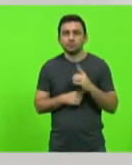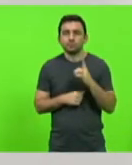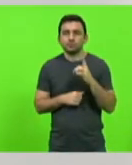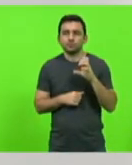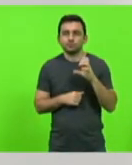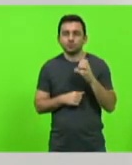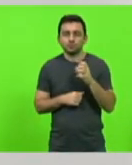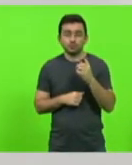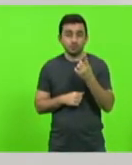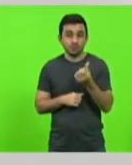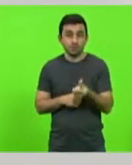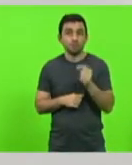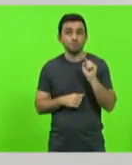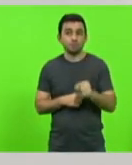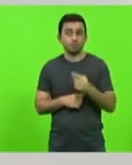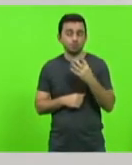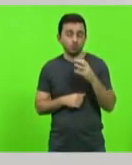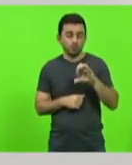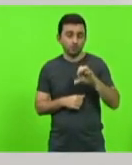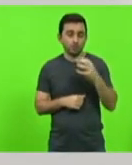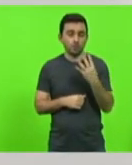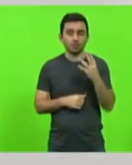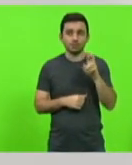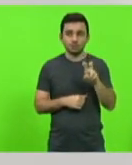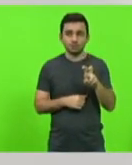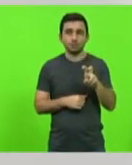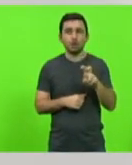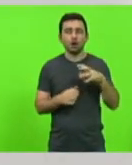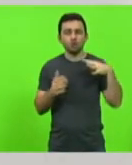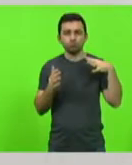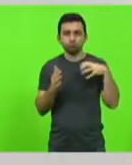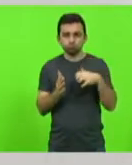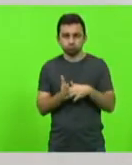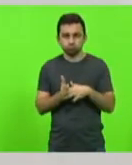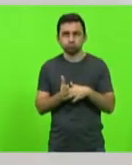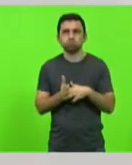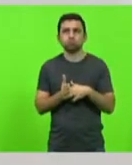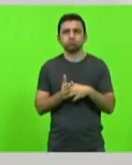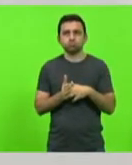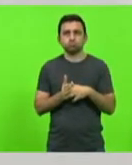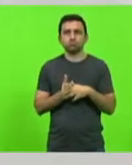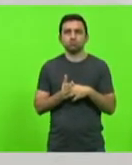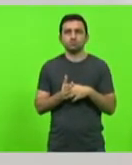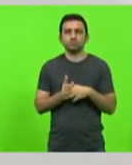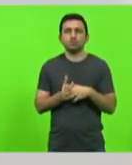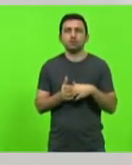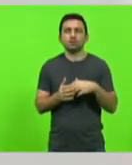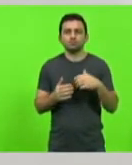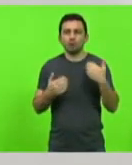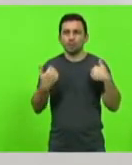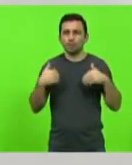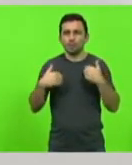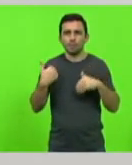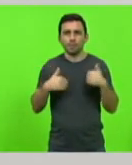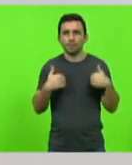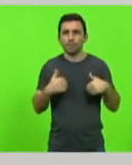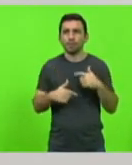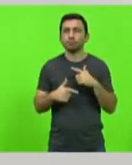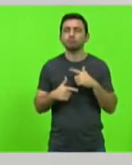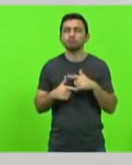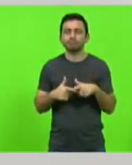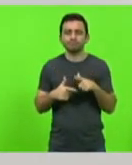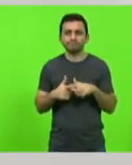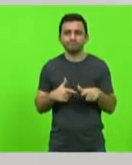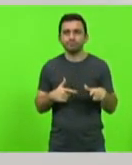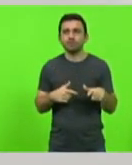16.945 acidentes com lesões corporais. Nós